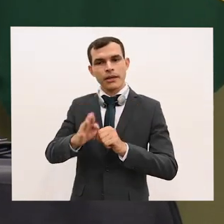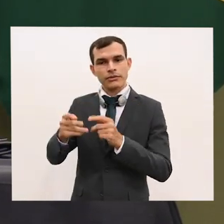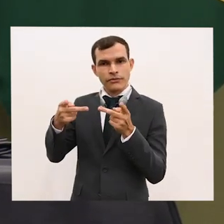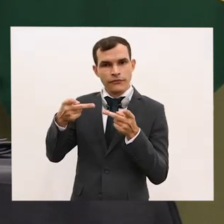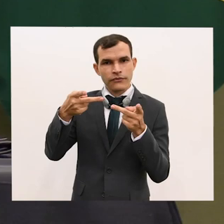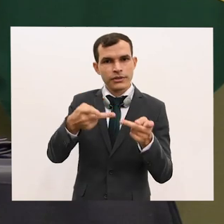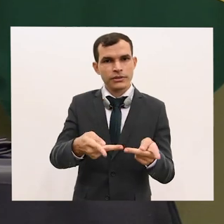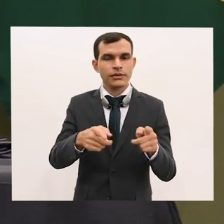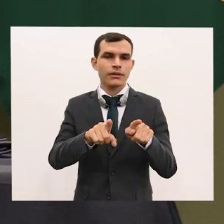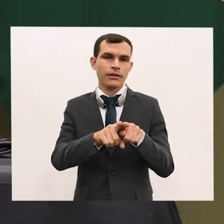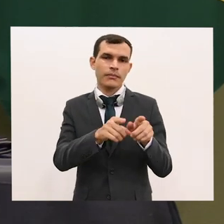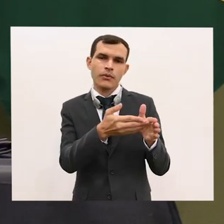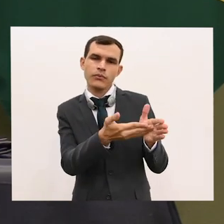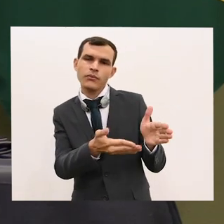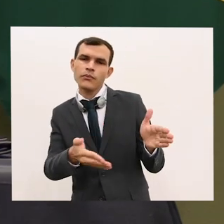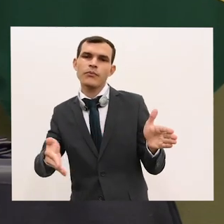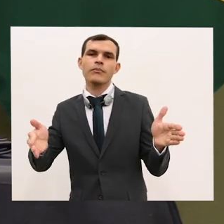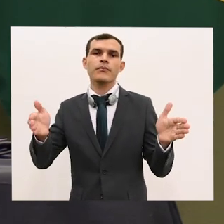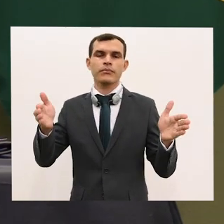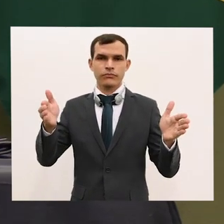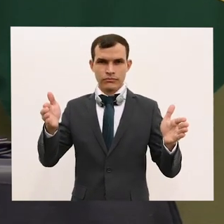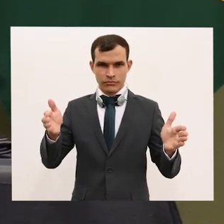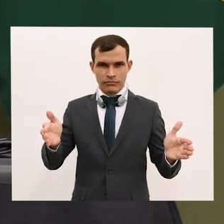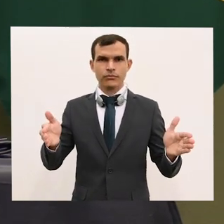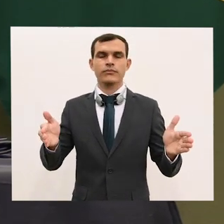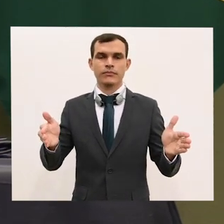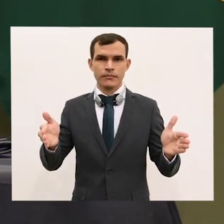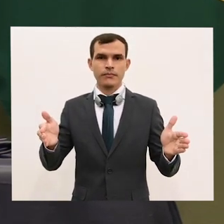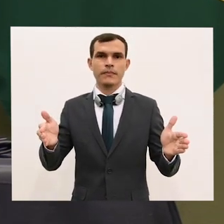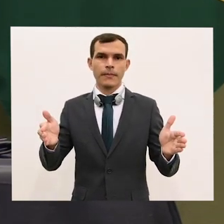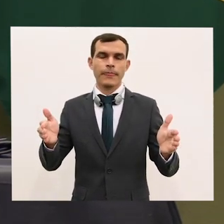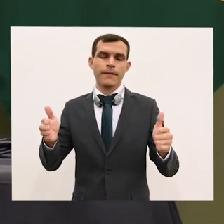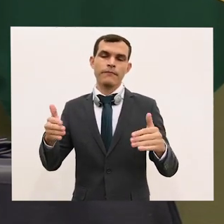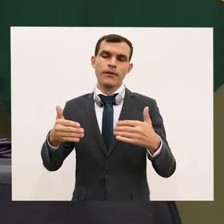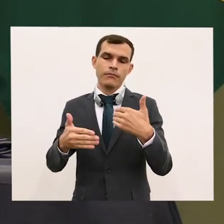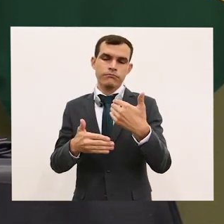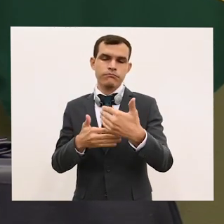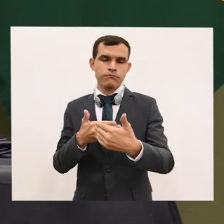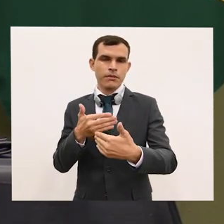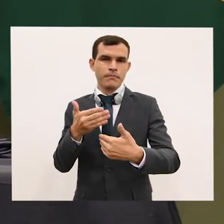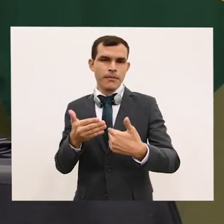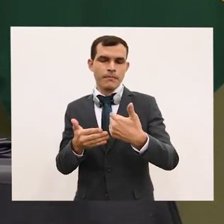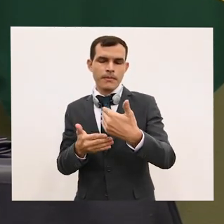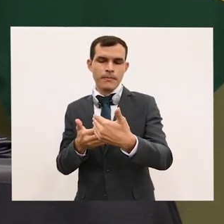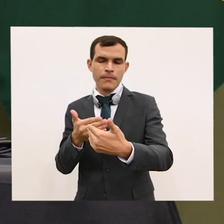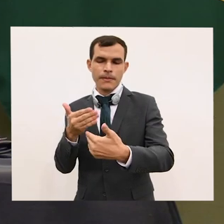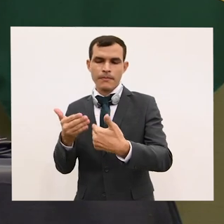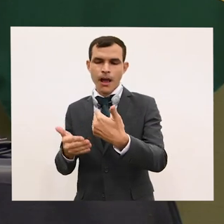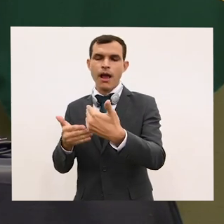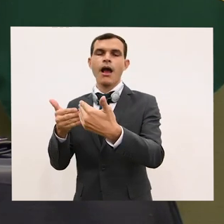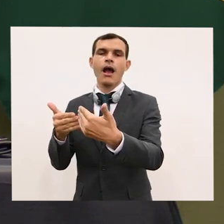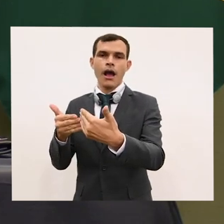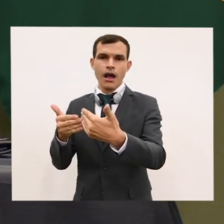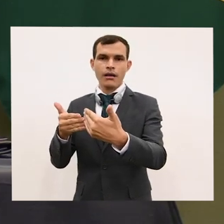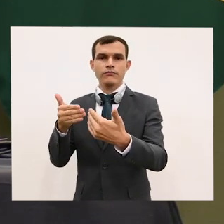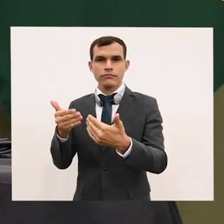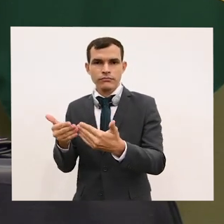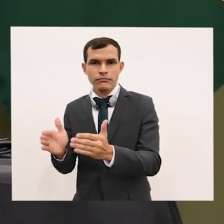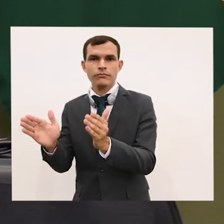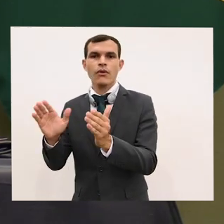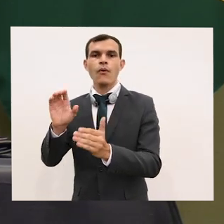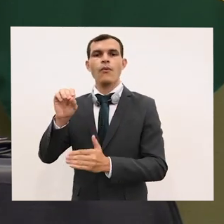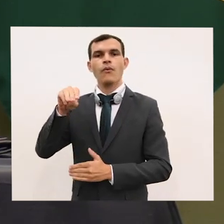até a MC12, por essa organização que congrega 164 países